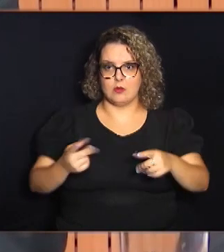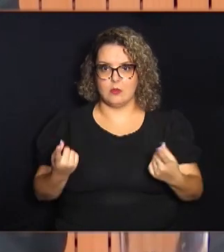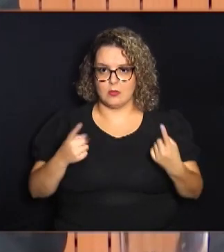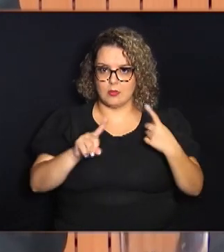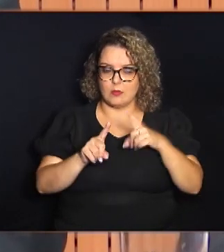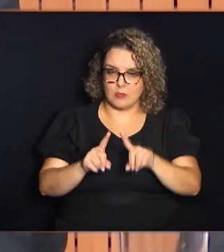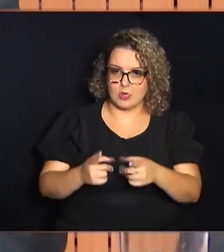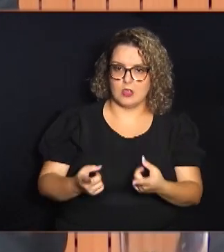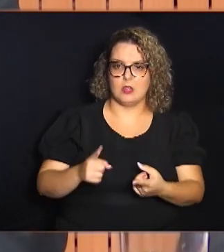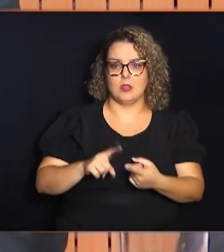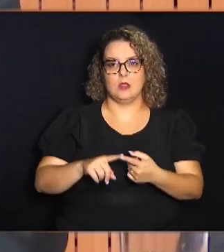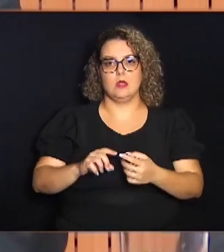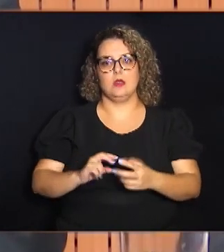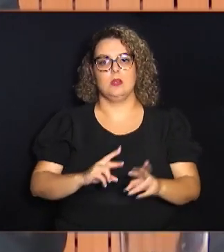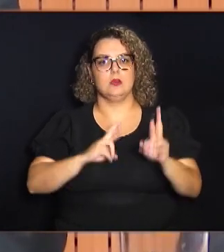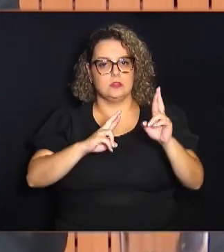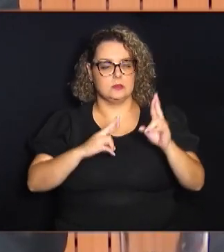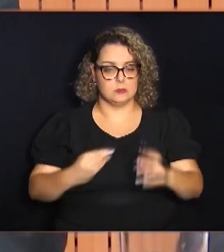como a Esperança e Vida,